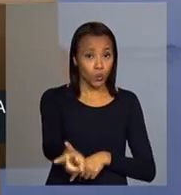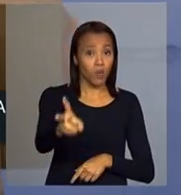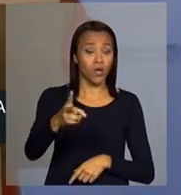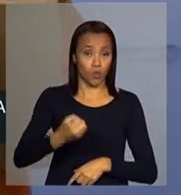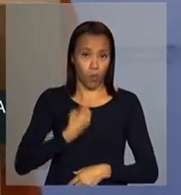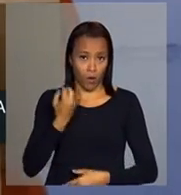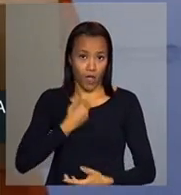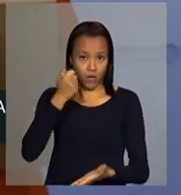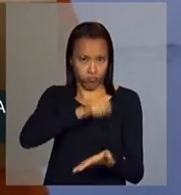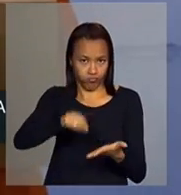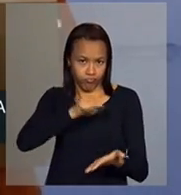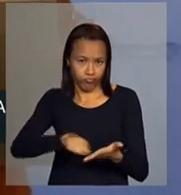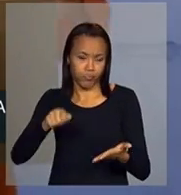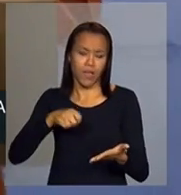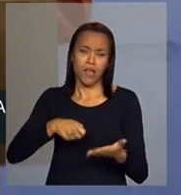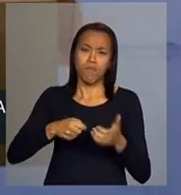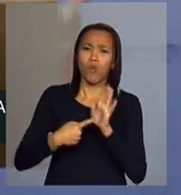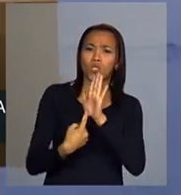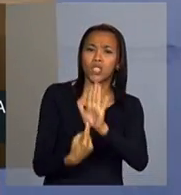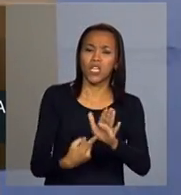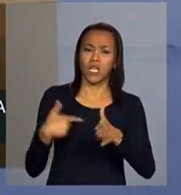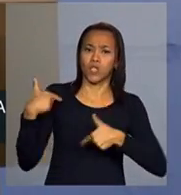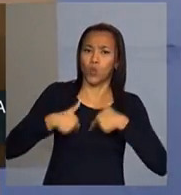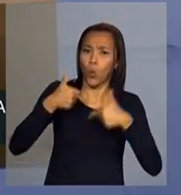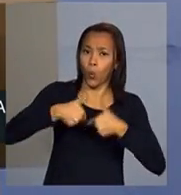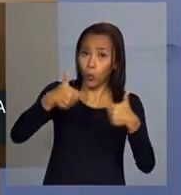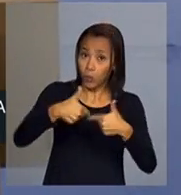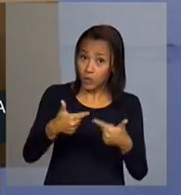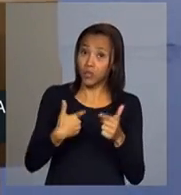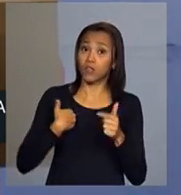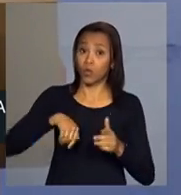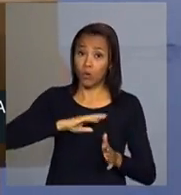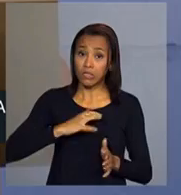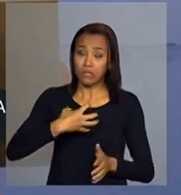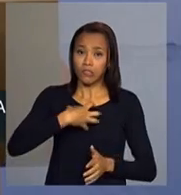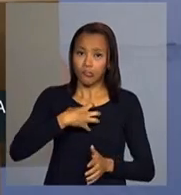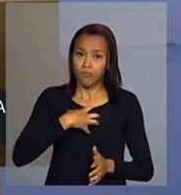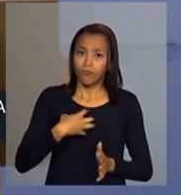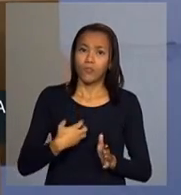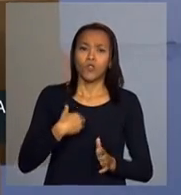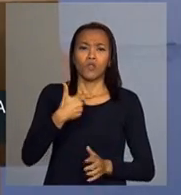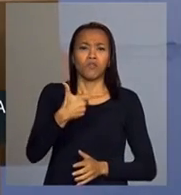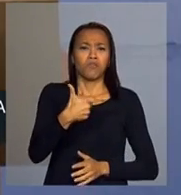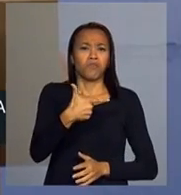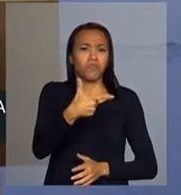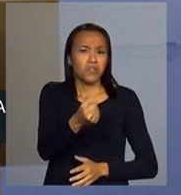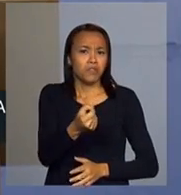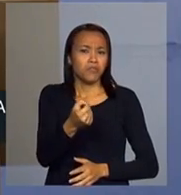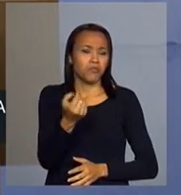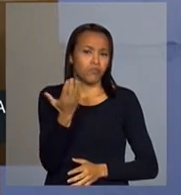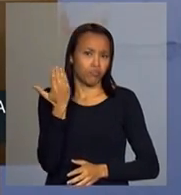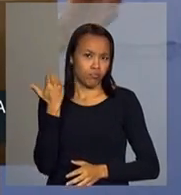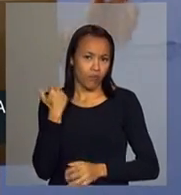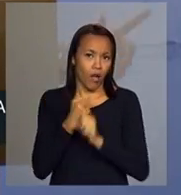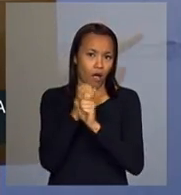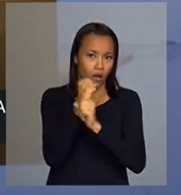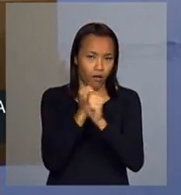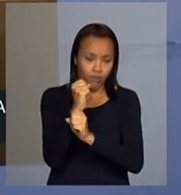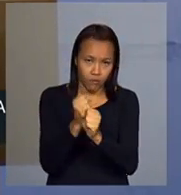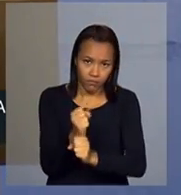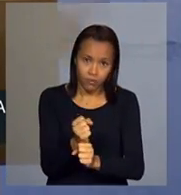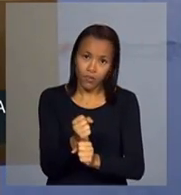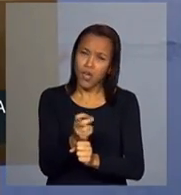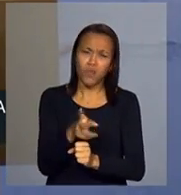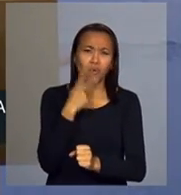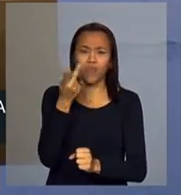a luta que nós travamos nos últimos 20 a 30 anos, eu não vou falar